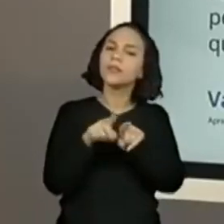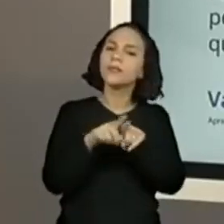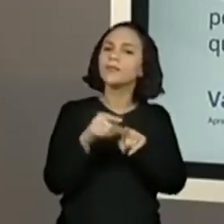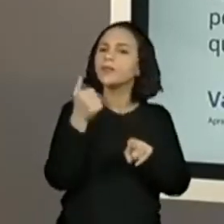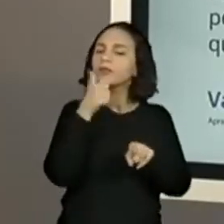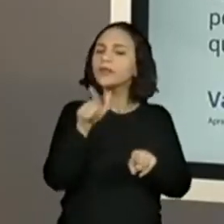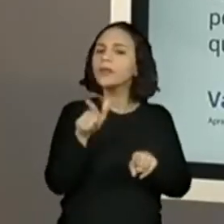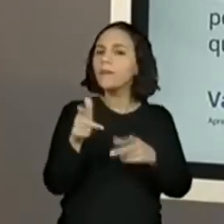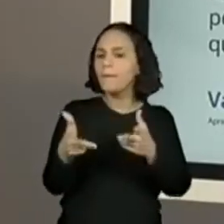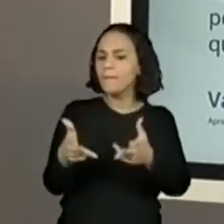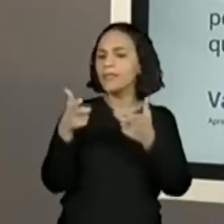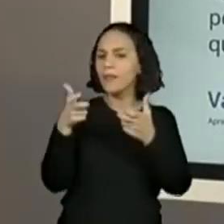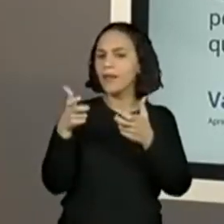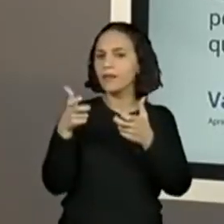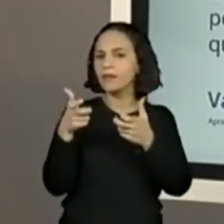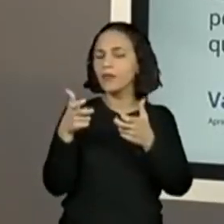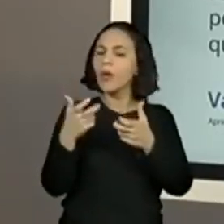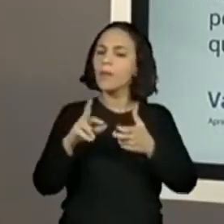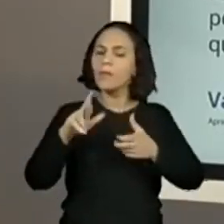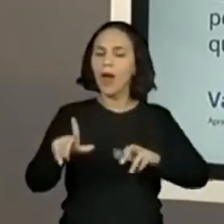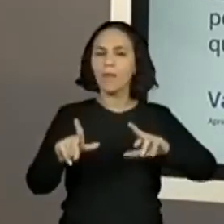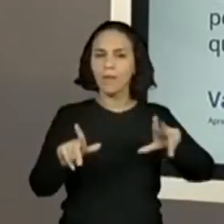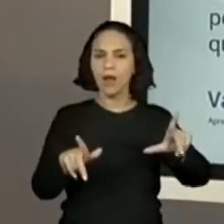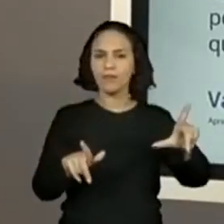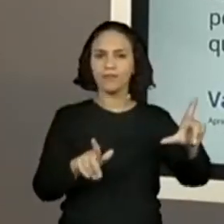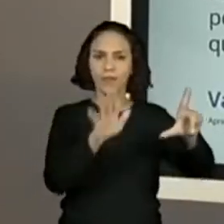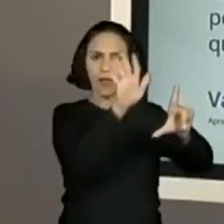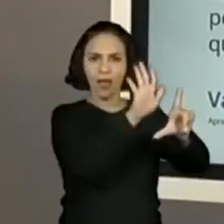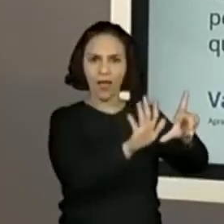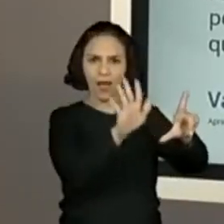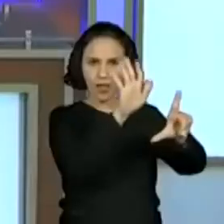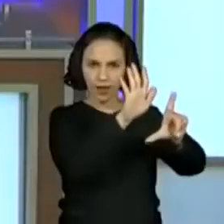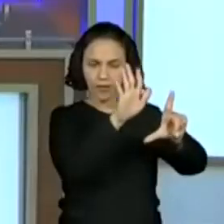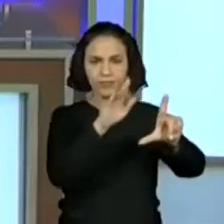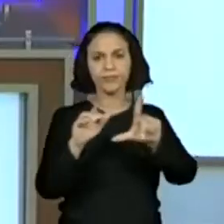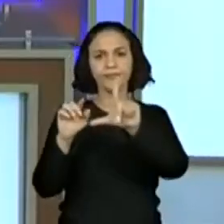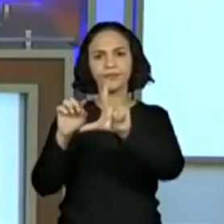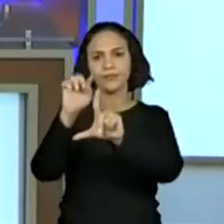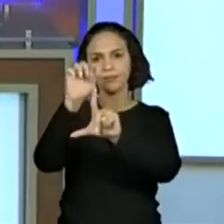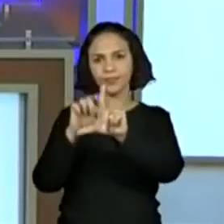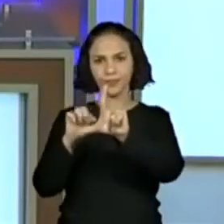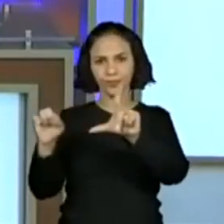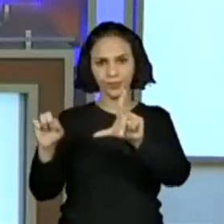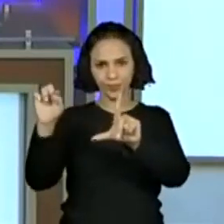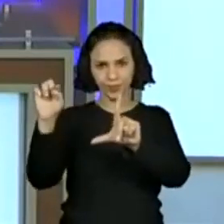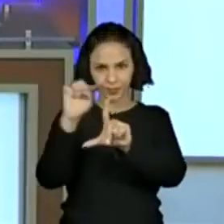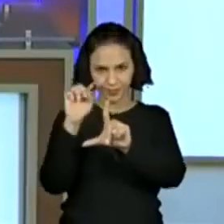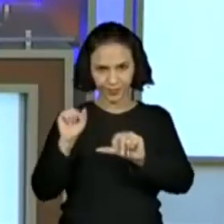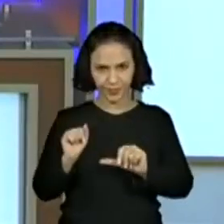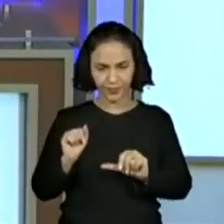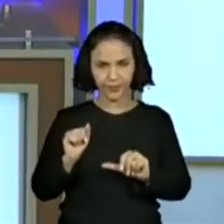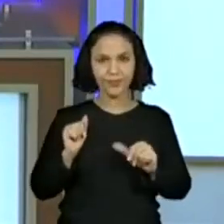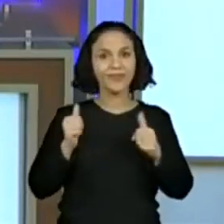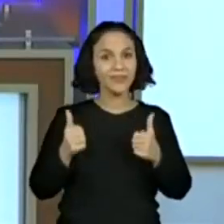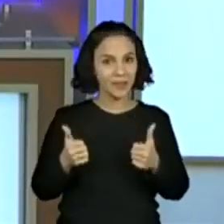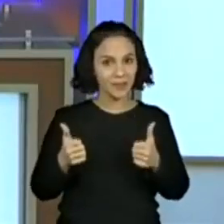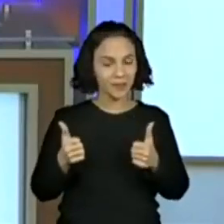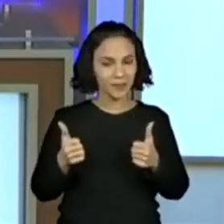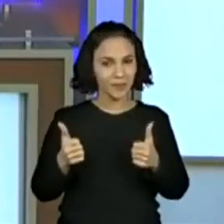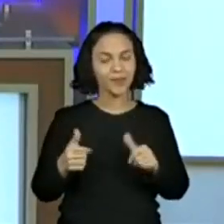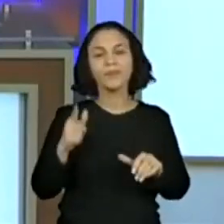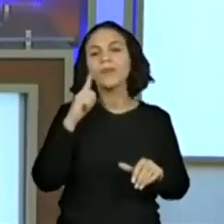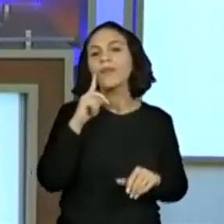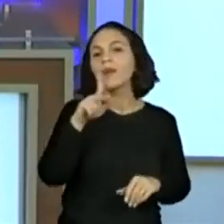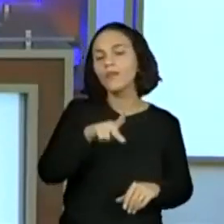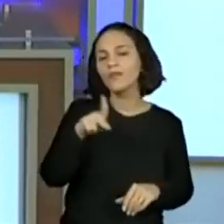diferença entre uma coisa ou outra, área e perímetro. Certo? Então, vou colocar aqui, olha, a professora